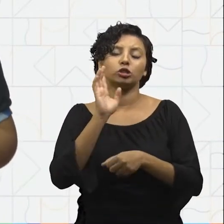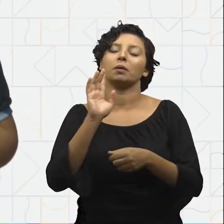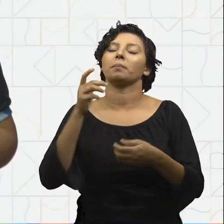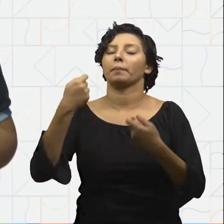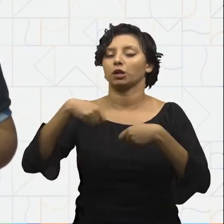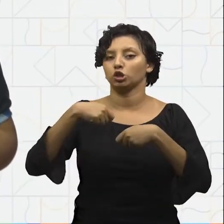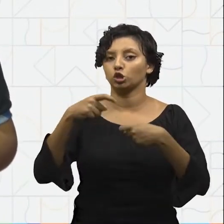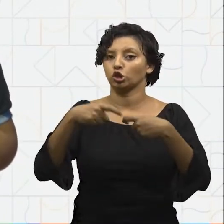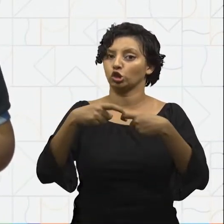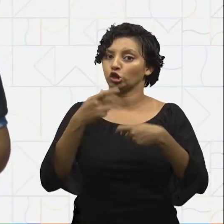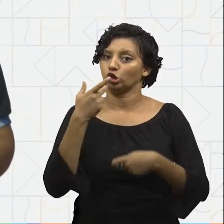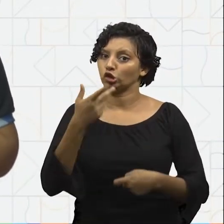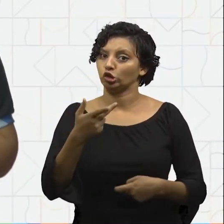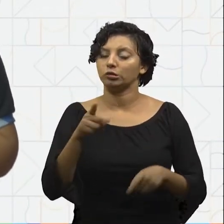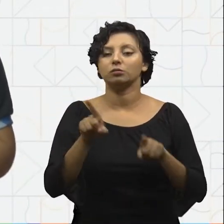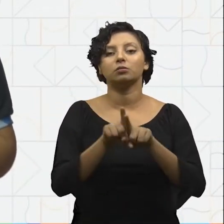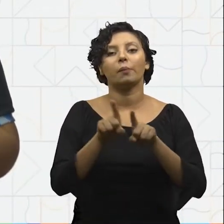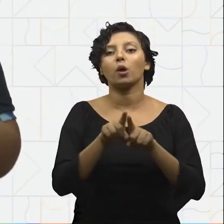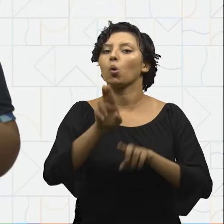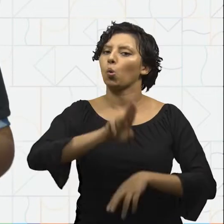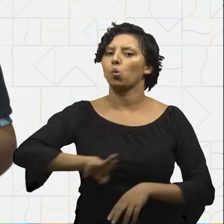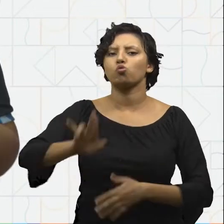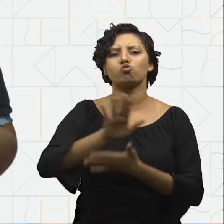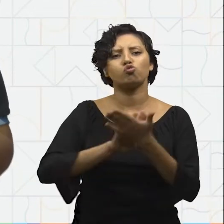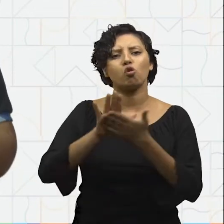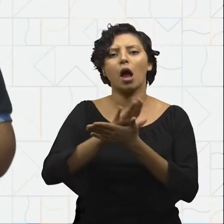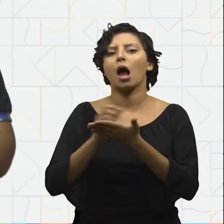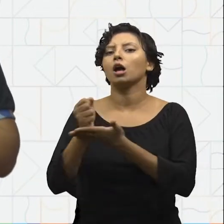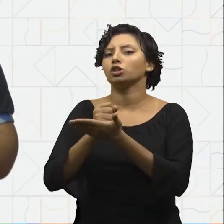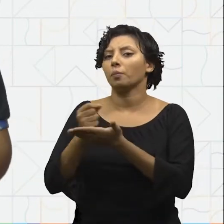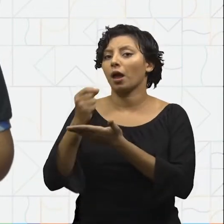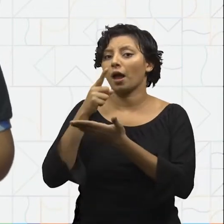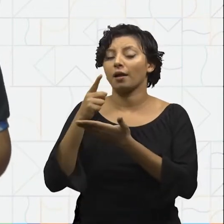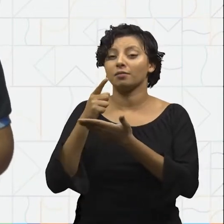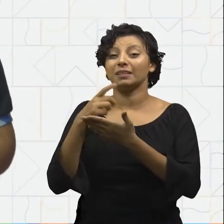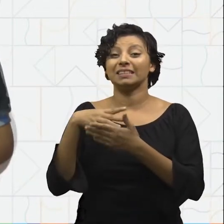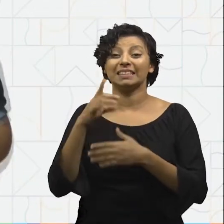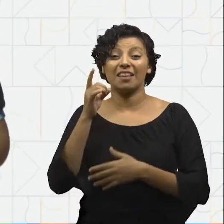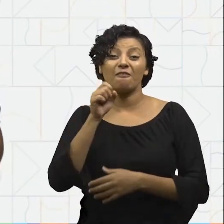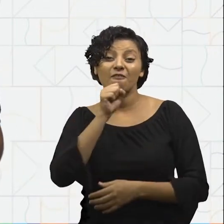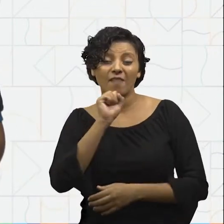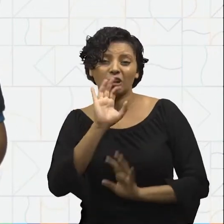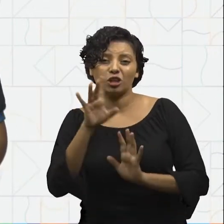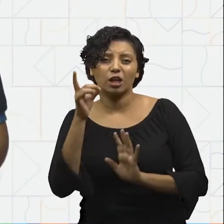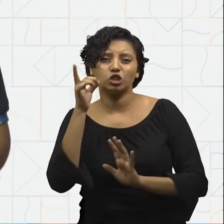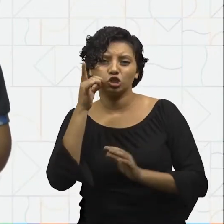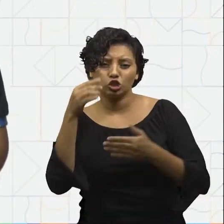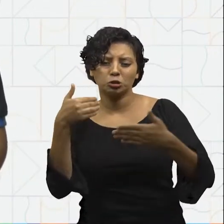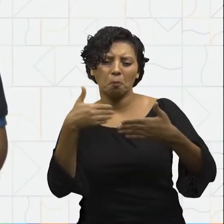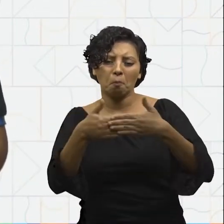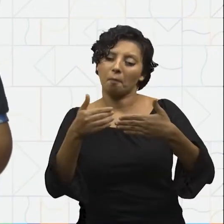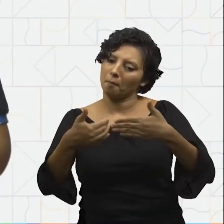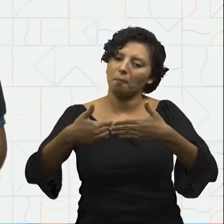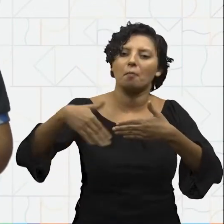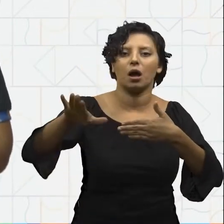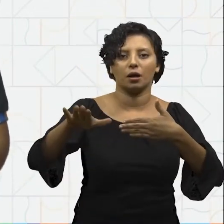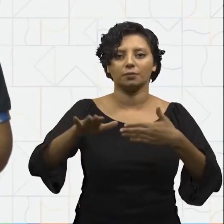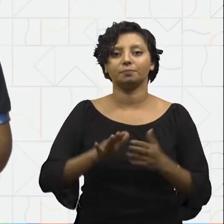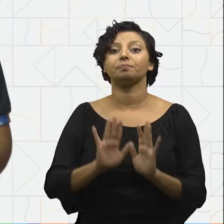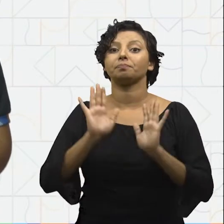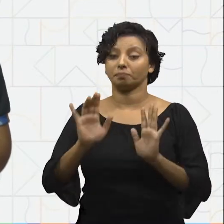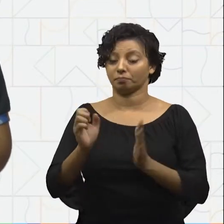e não use antibióticos fora do prazo de validade, hein? Entretanto, na produção de